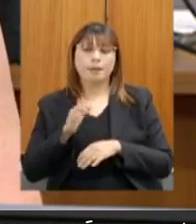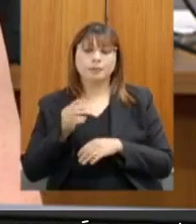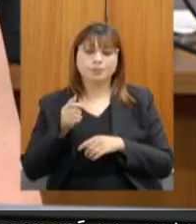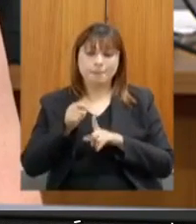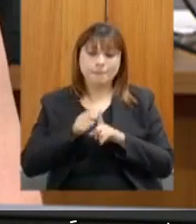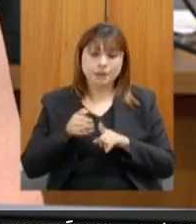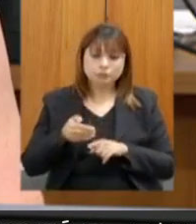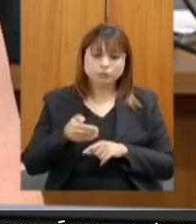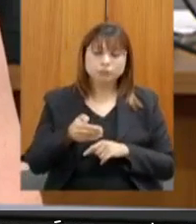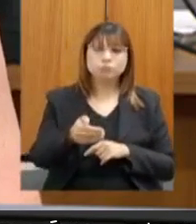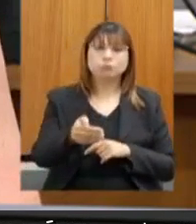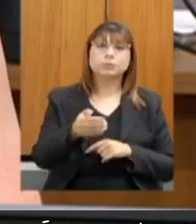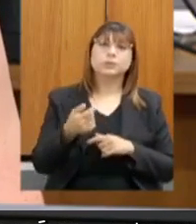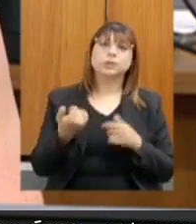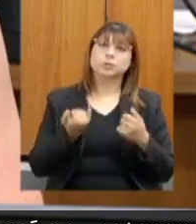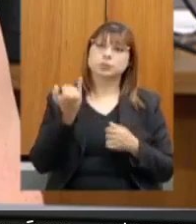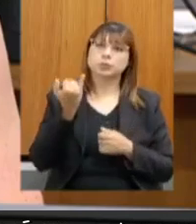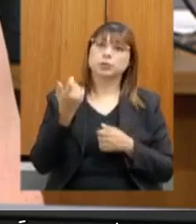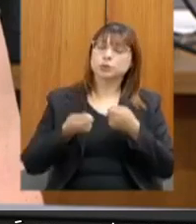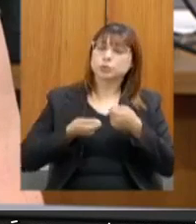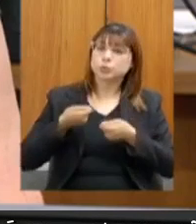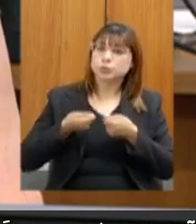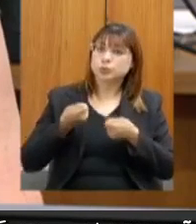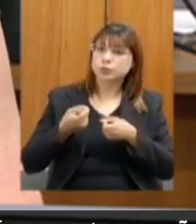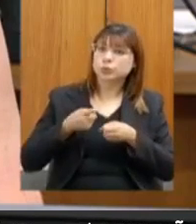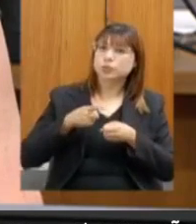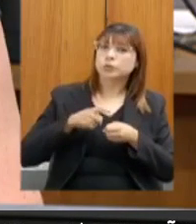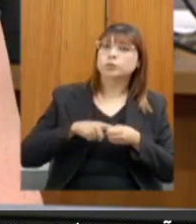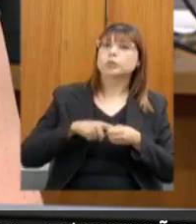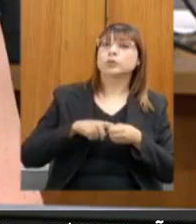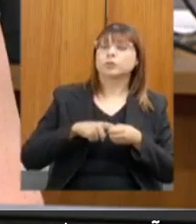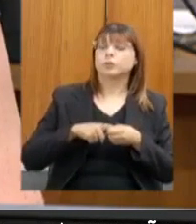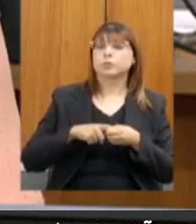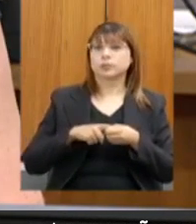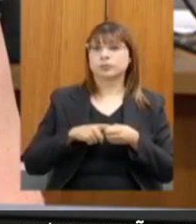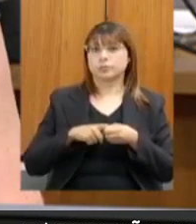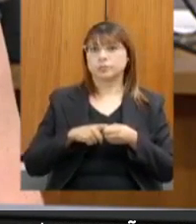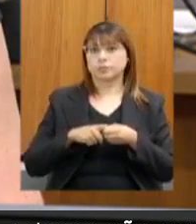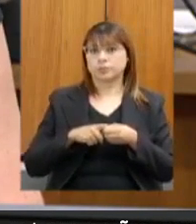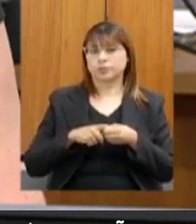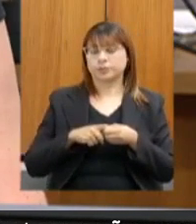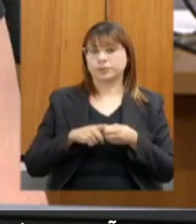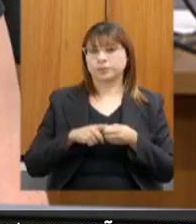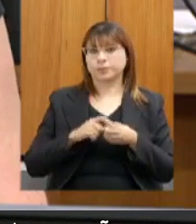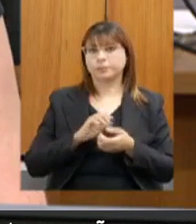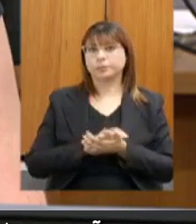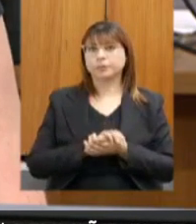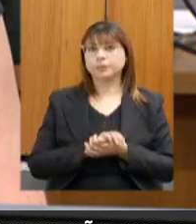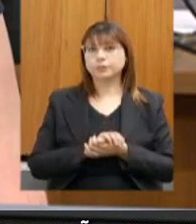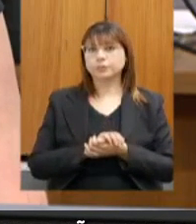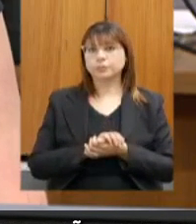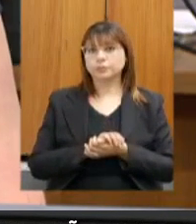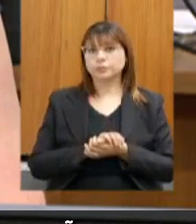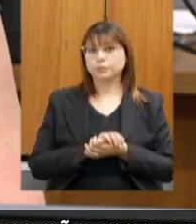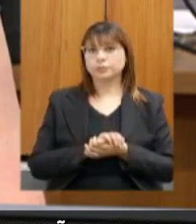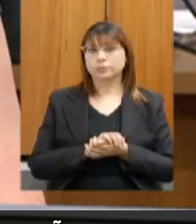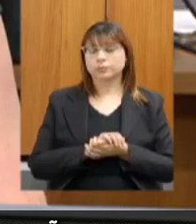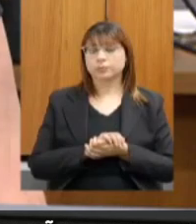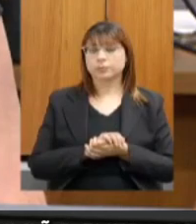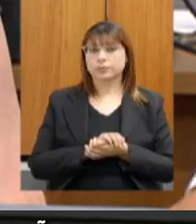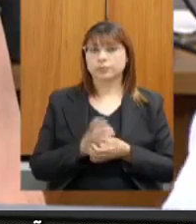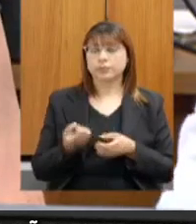meses, essa necessidade da retomada econômica que vai impactar positivamente, não só em termos de uma